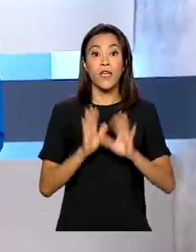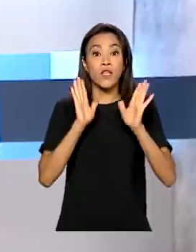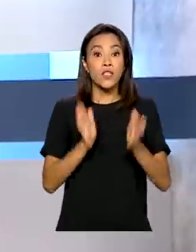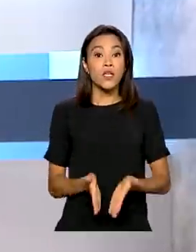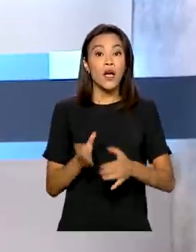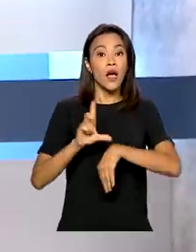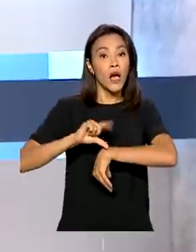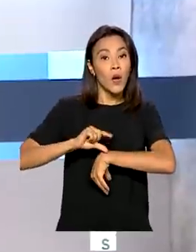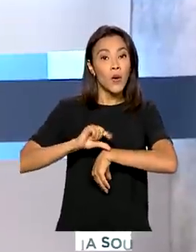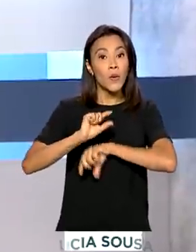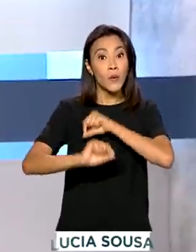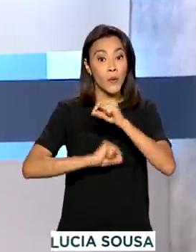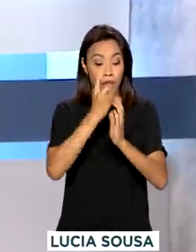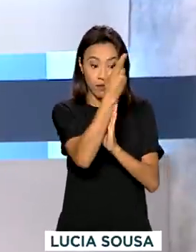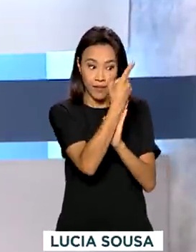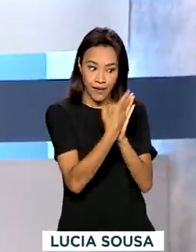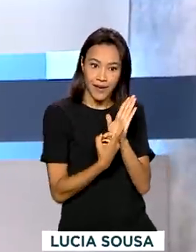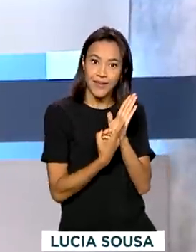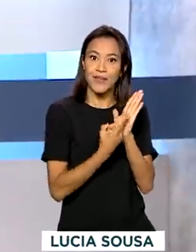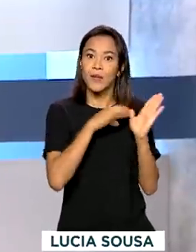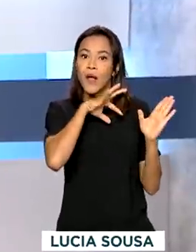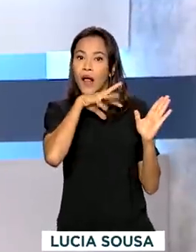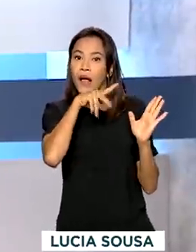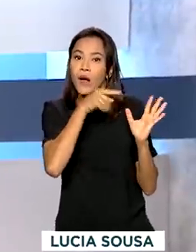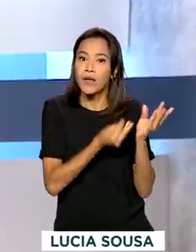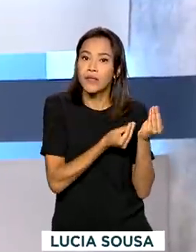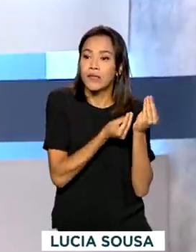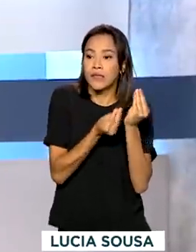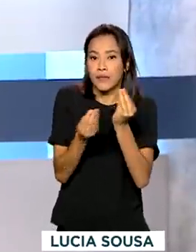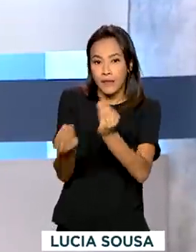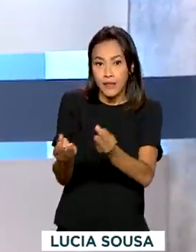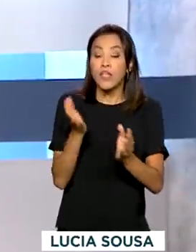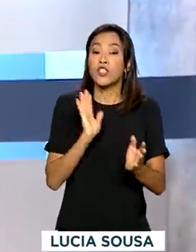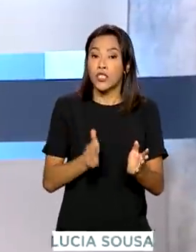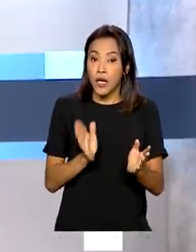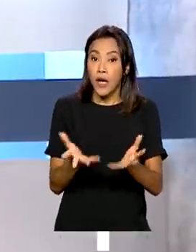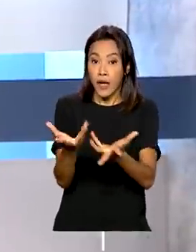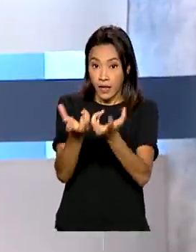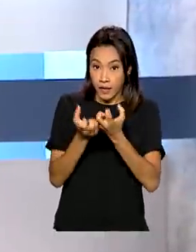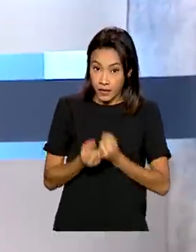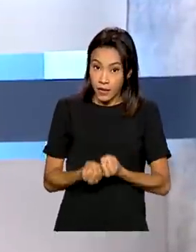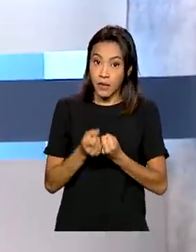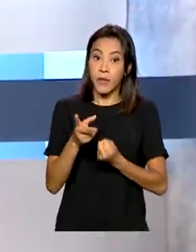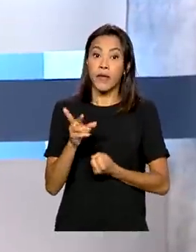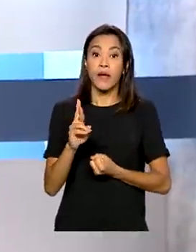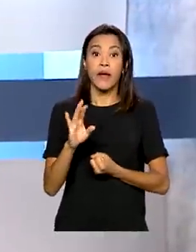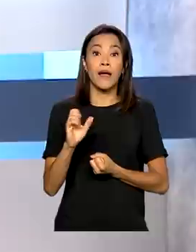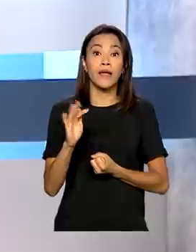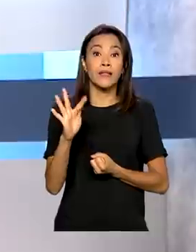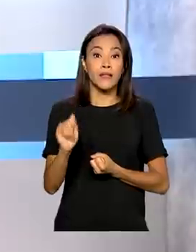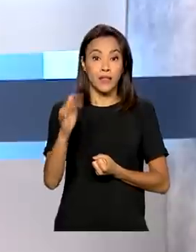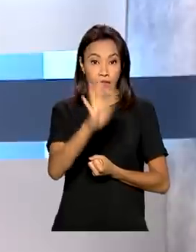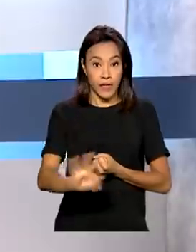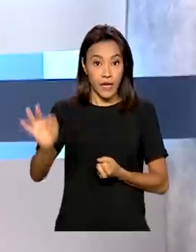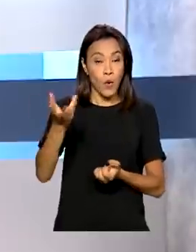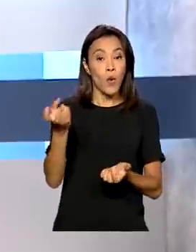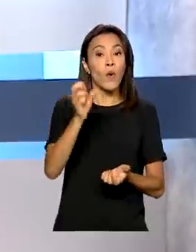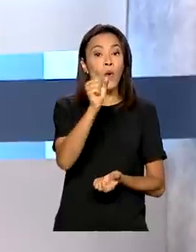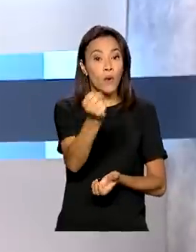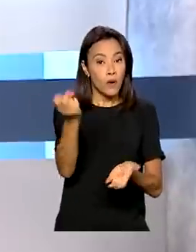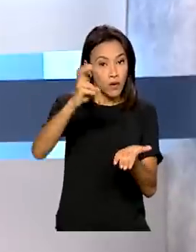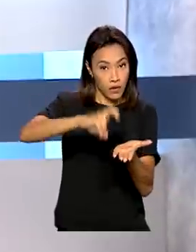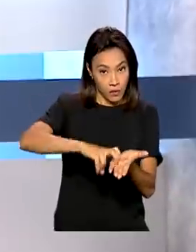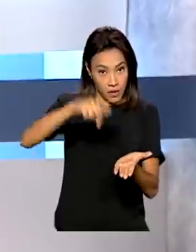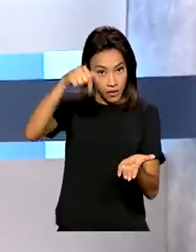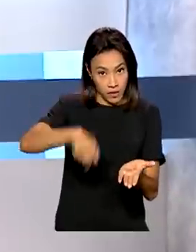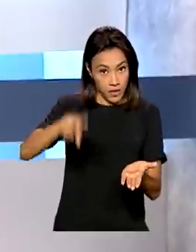acertar as contas com o Leão. A Receita Federal começou a receber as declarações do Imposto de Renda às 8 da manhã desta segunda-feira.